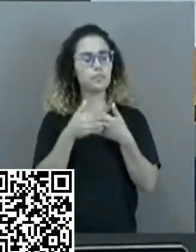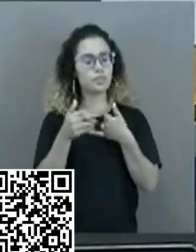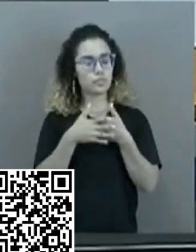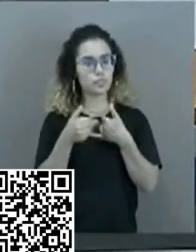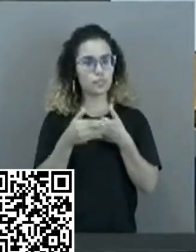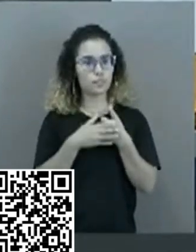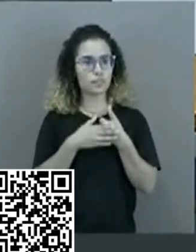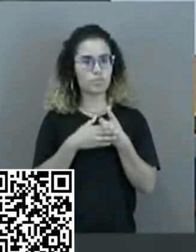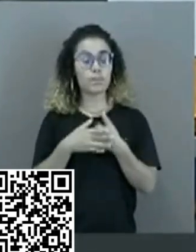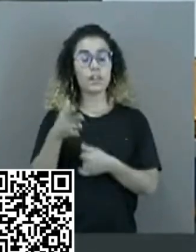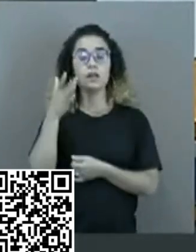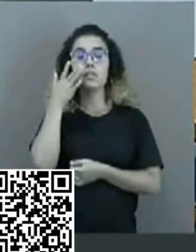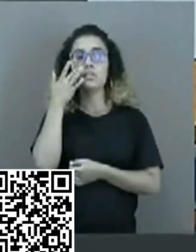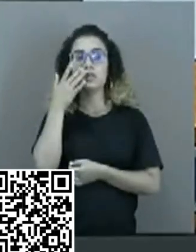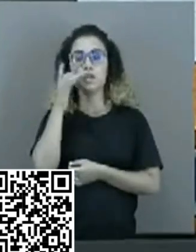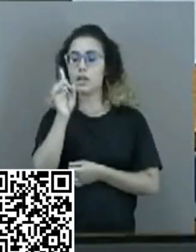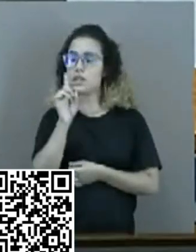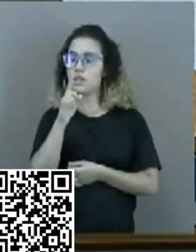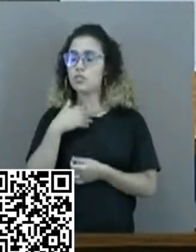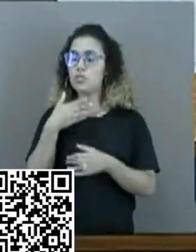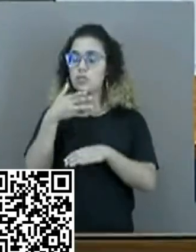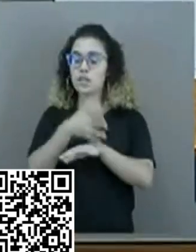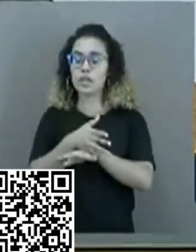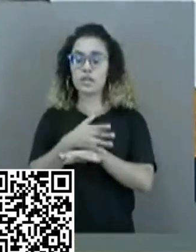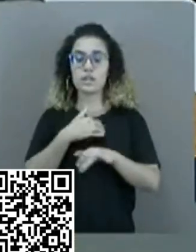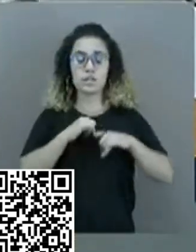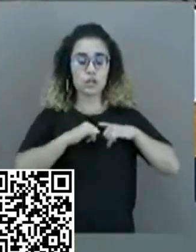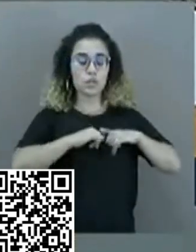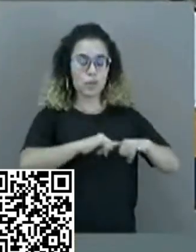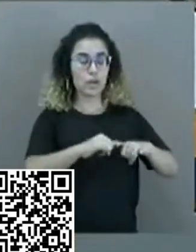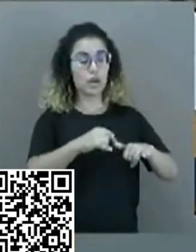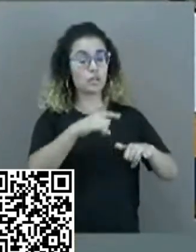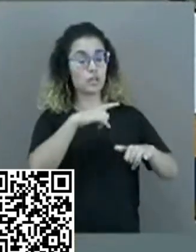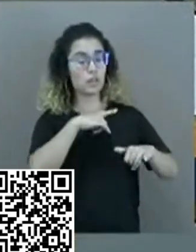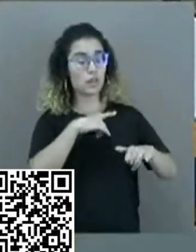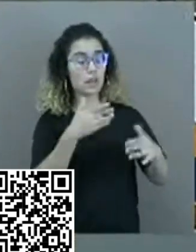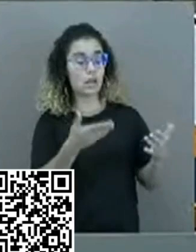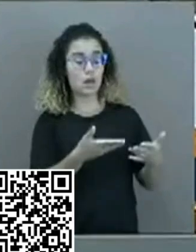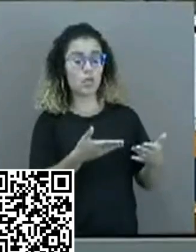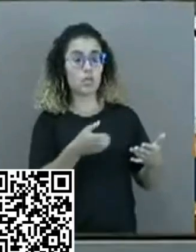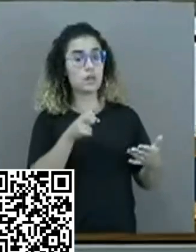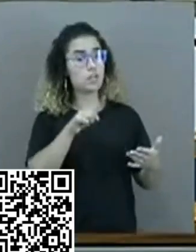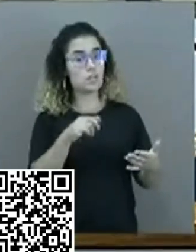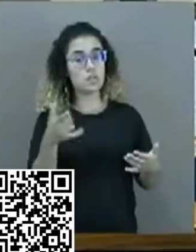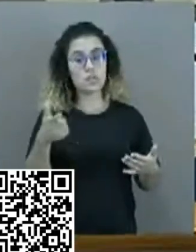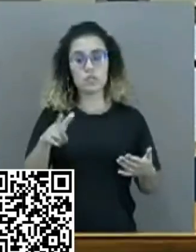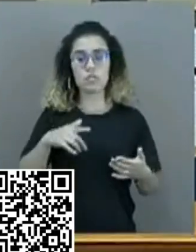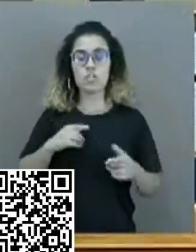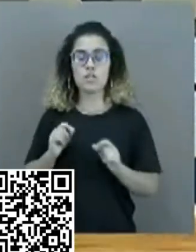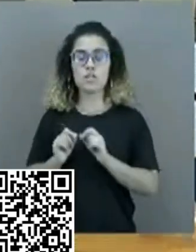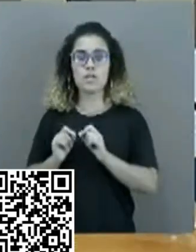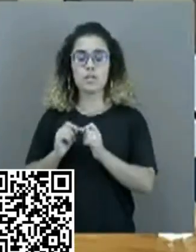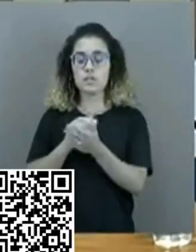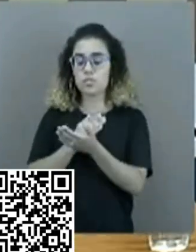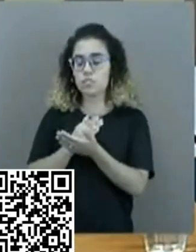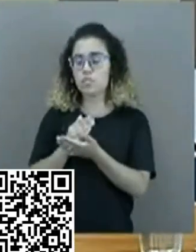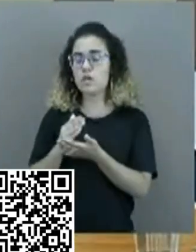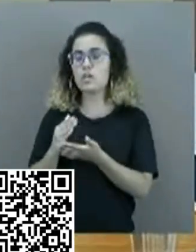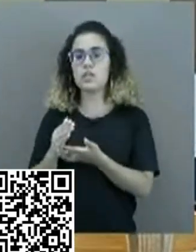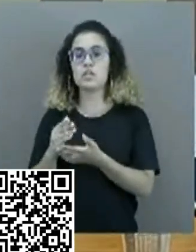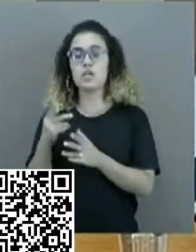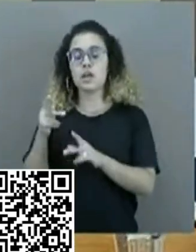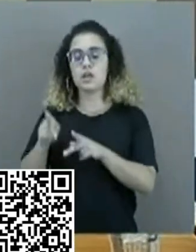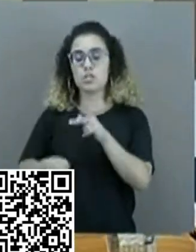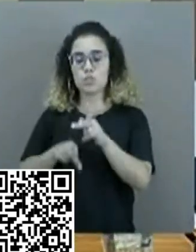O Ceará não estaria na competitividade que está se não tivesse aí iniciativas de